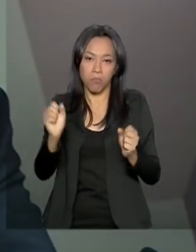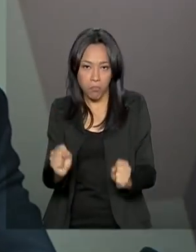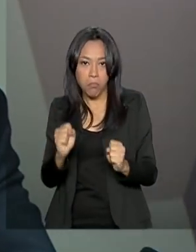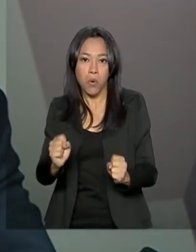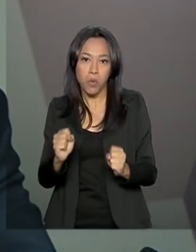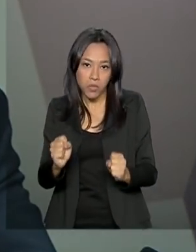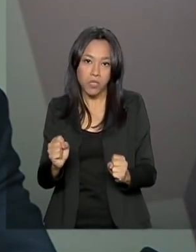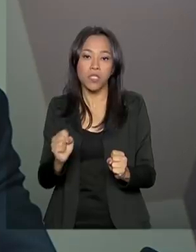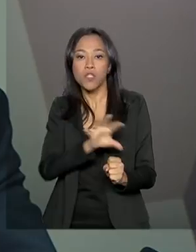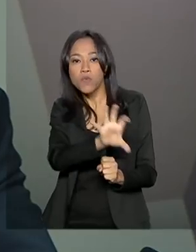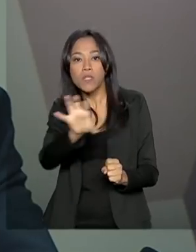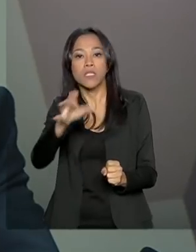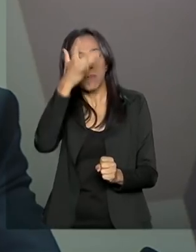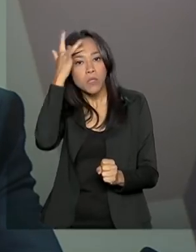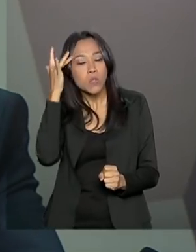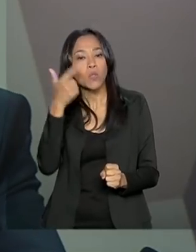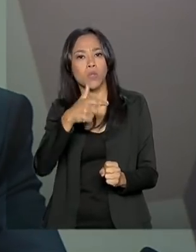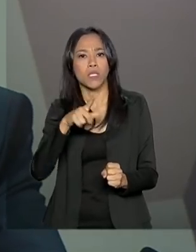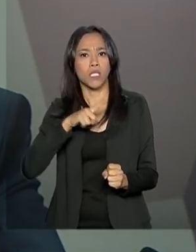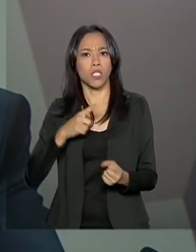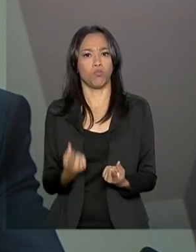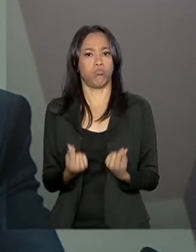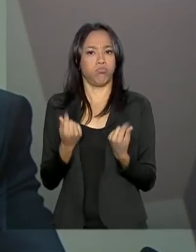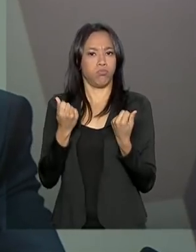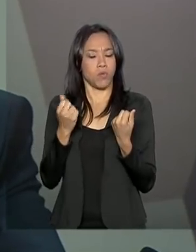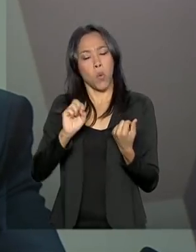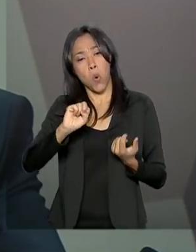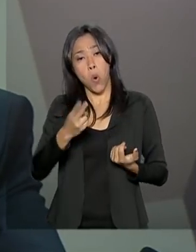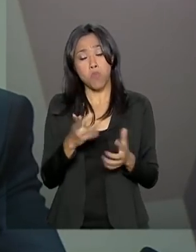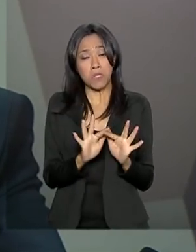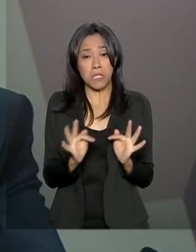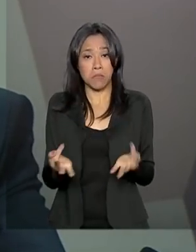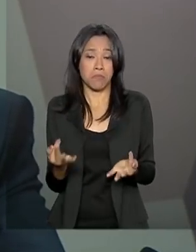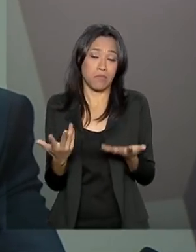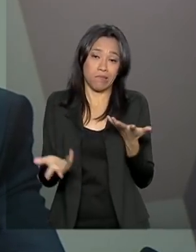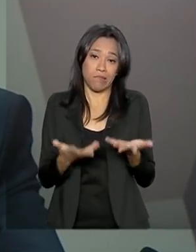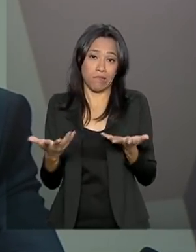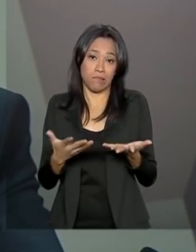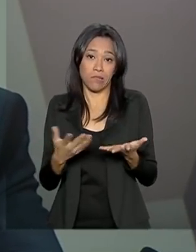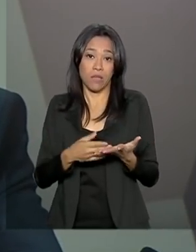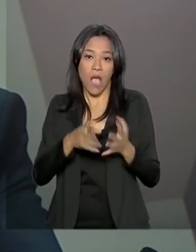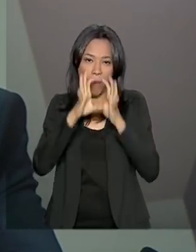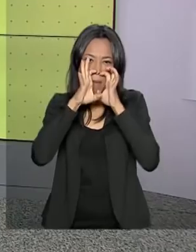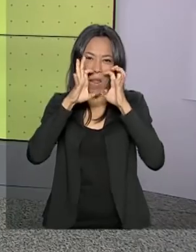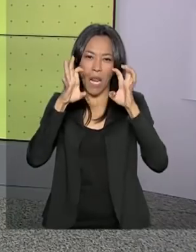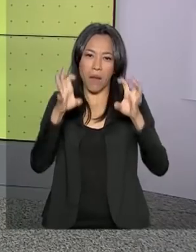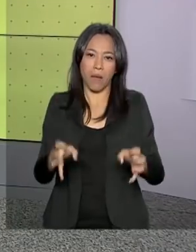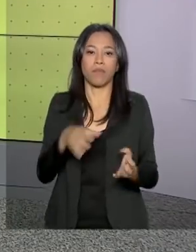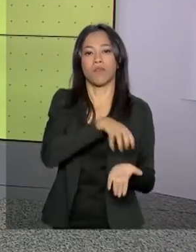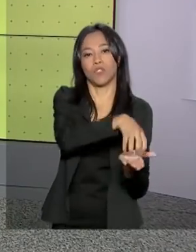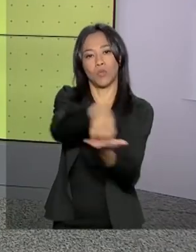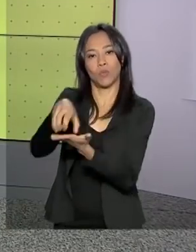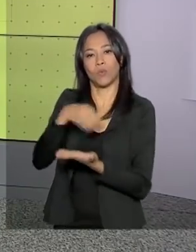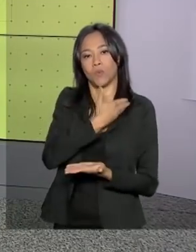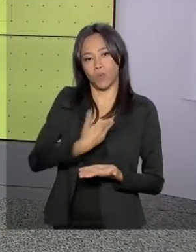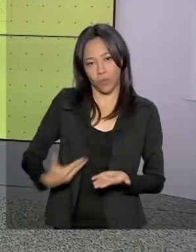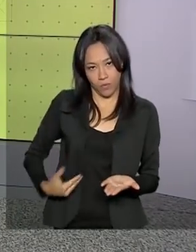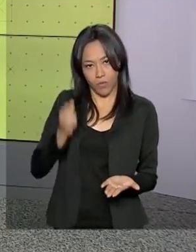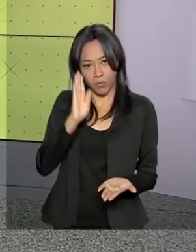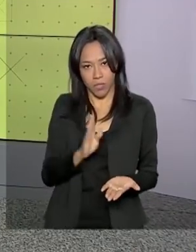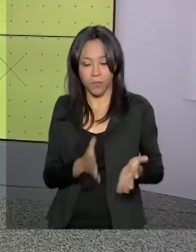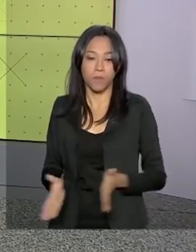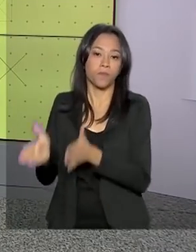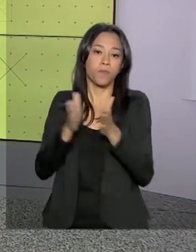poderosas ou um simples ataque às instituições brasileiras. E atenção,